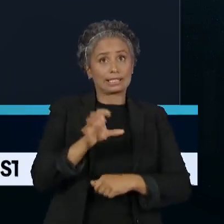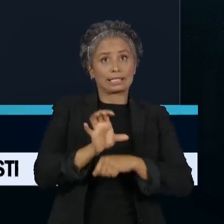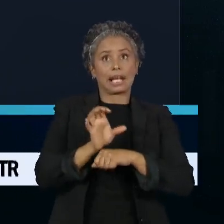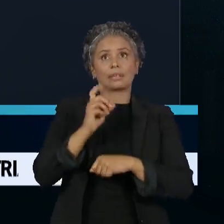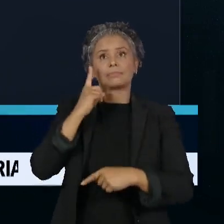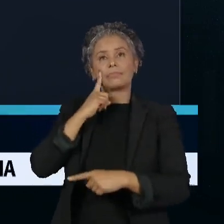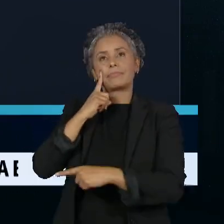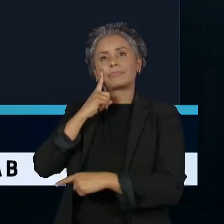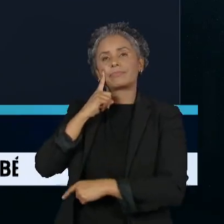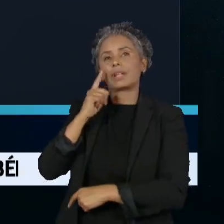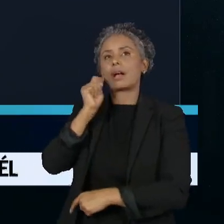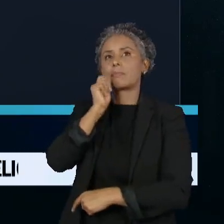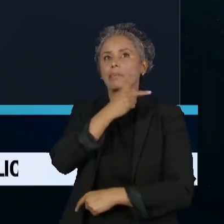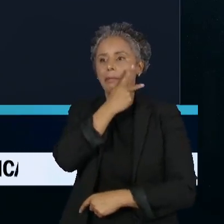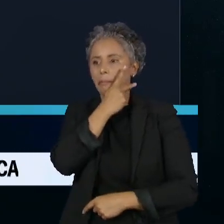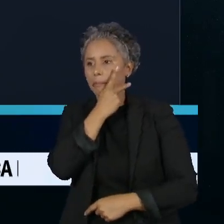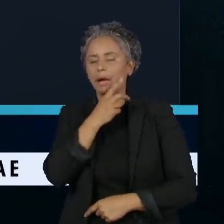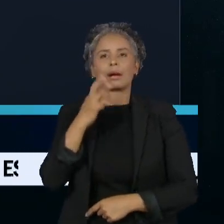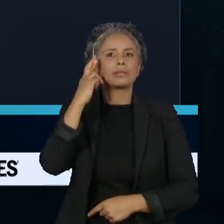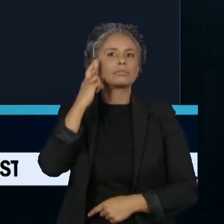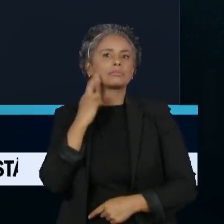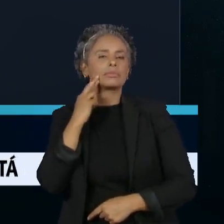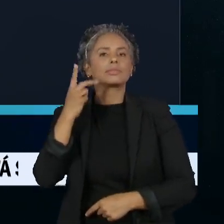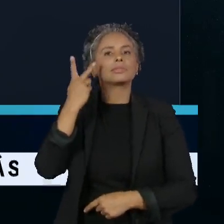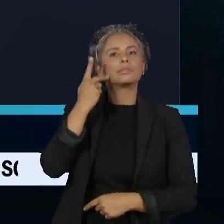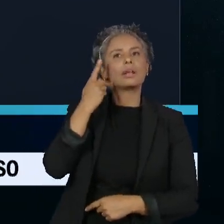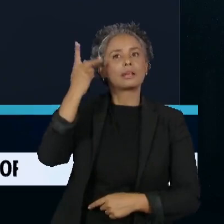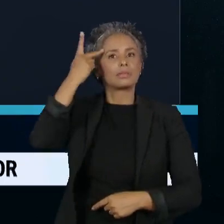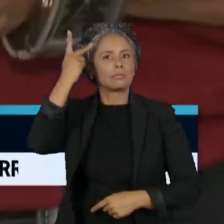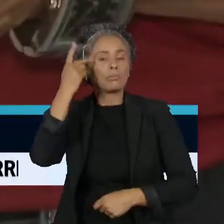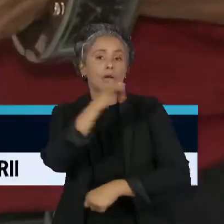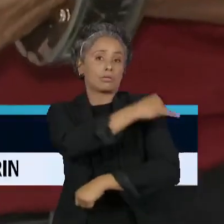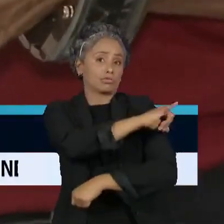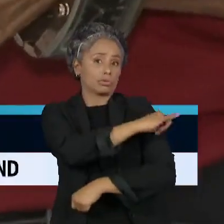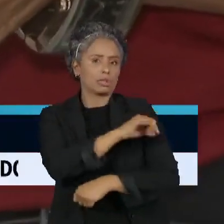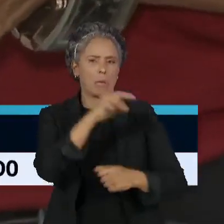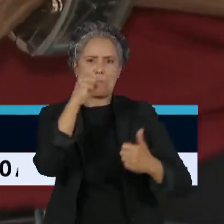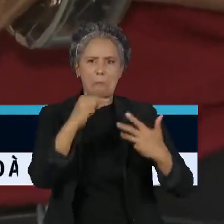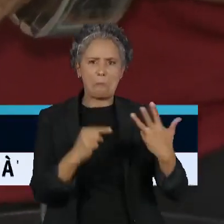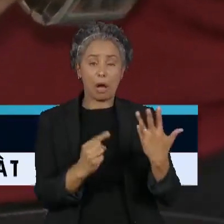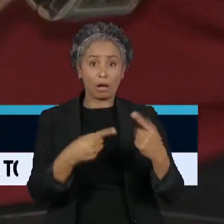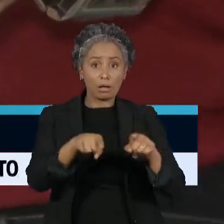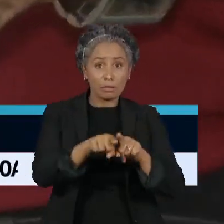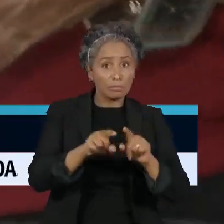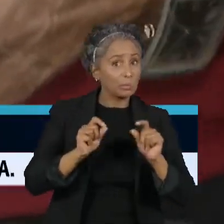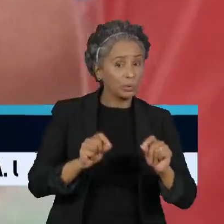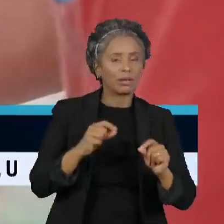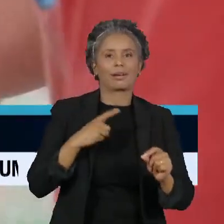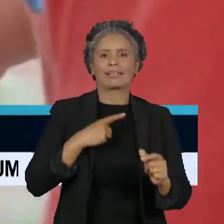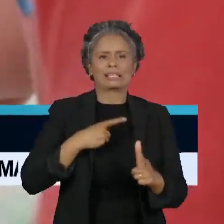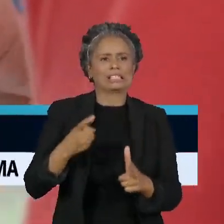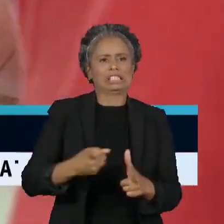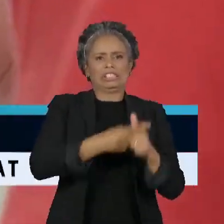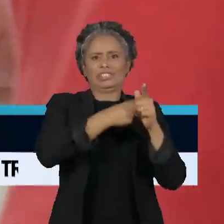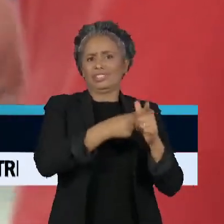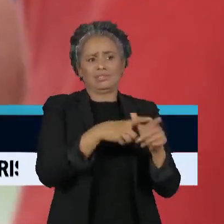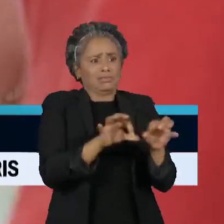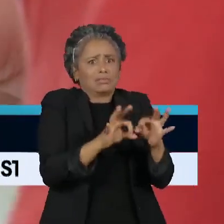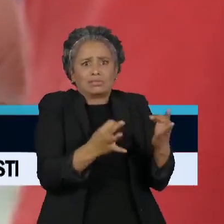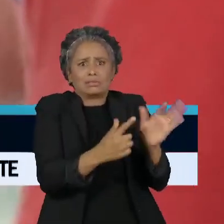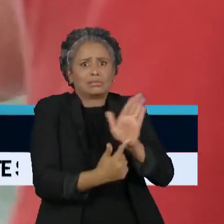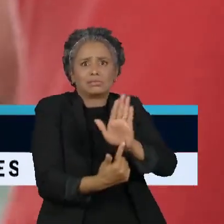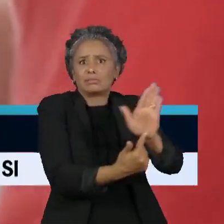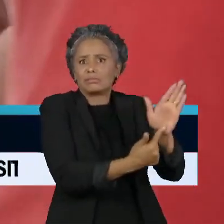Acre, Rondônia, Ceará, São Paulo e Rio de Janeiro. As contas básicas aparecem à frente das